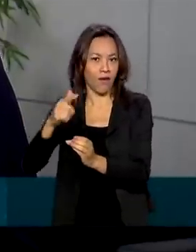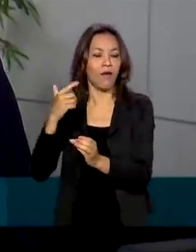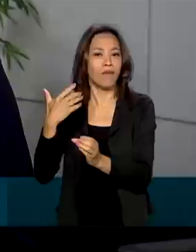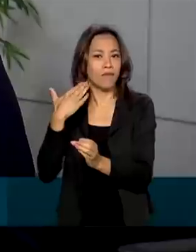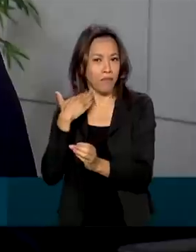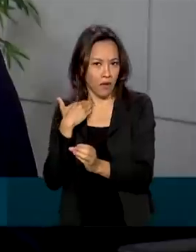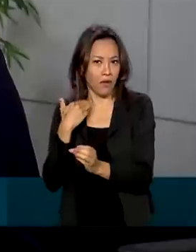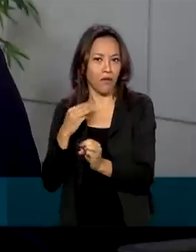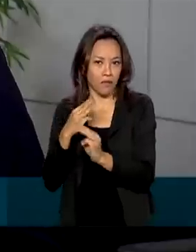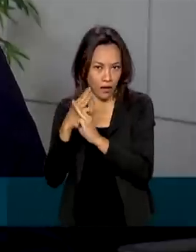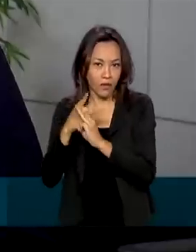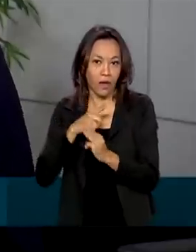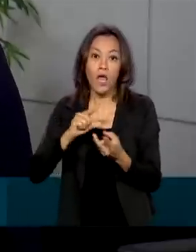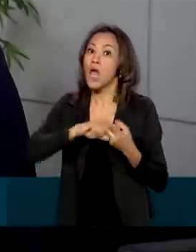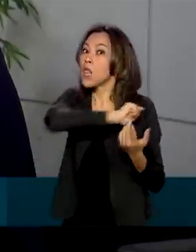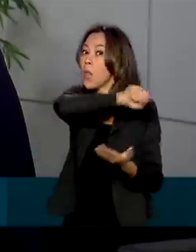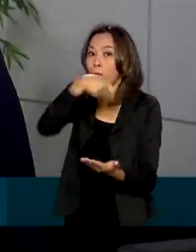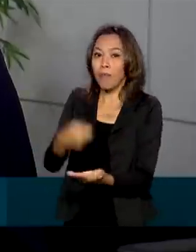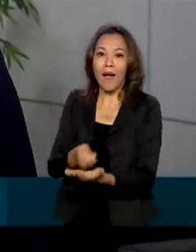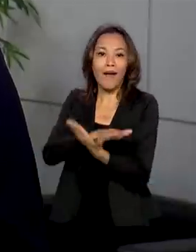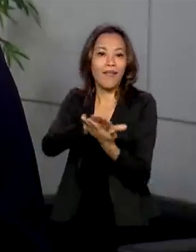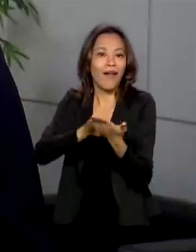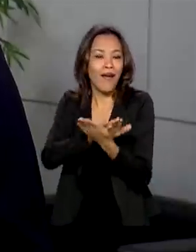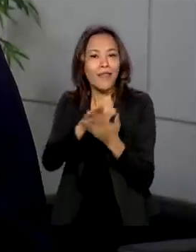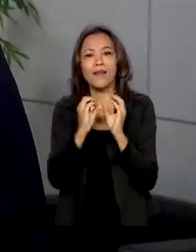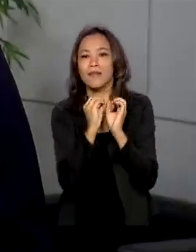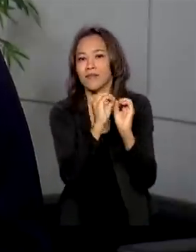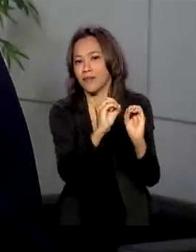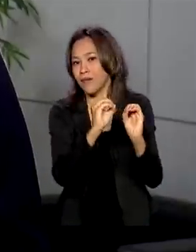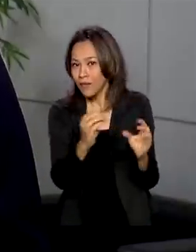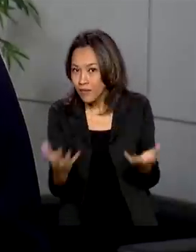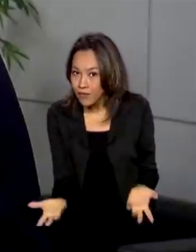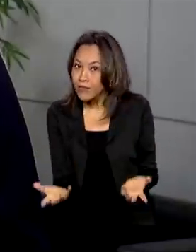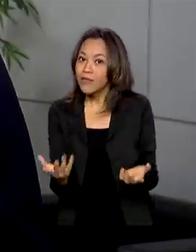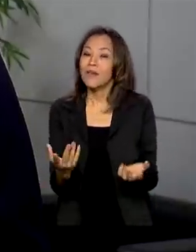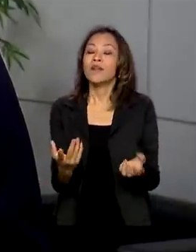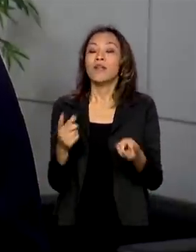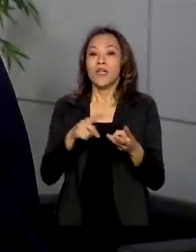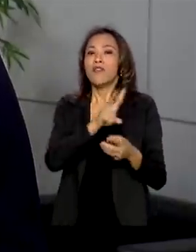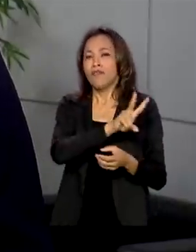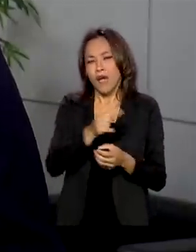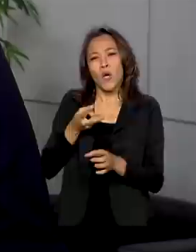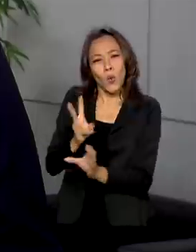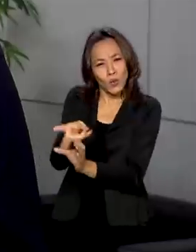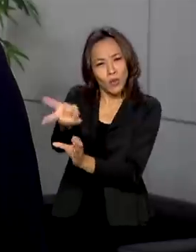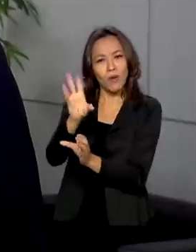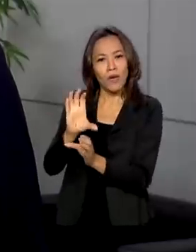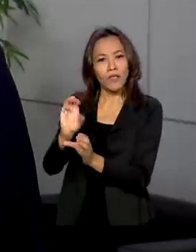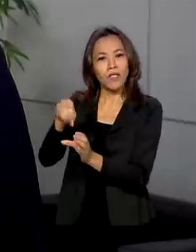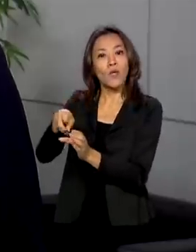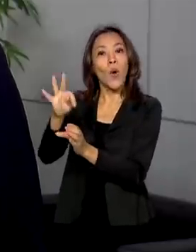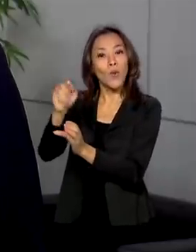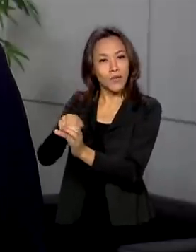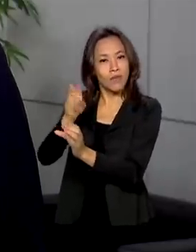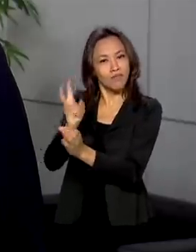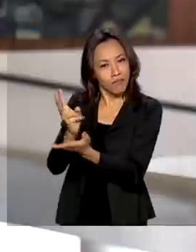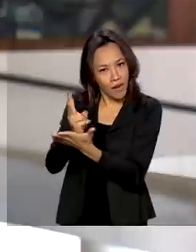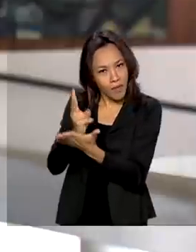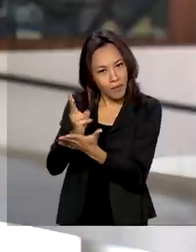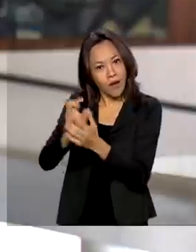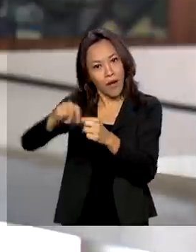pagam nada, ou seja, a tarifa é zerada e vão continuar com essas contas depois da pandemia.